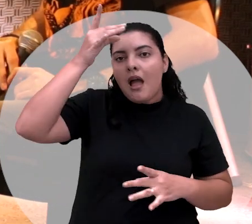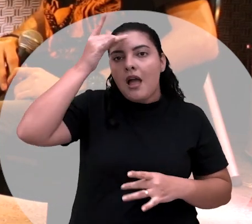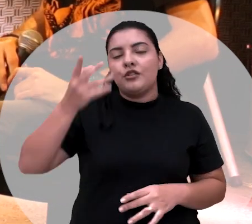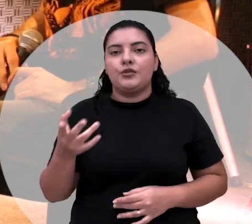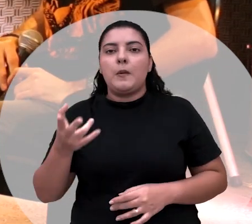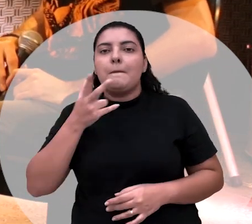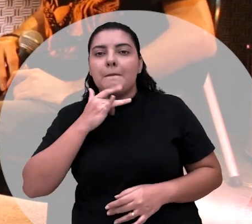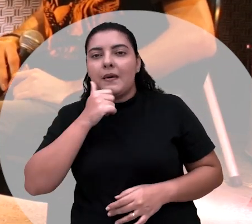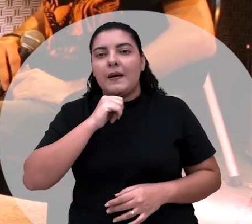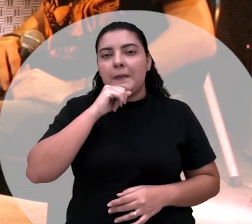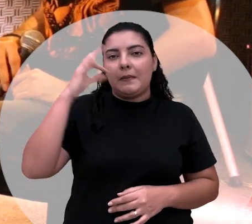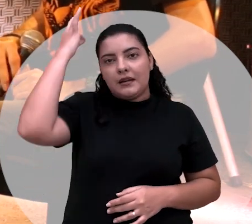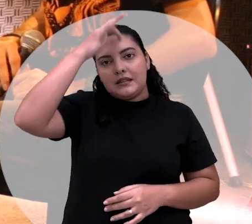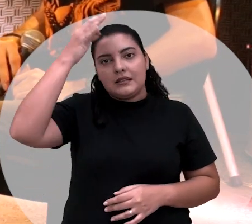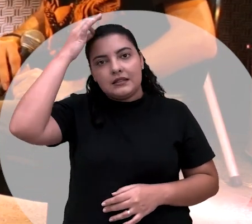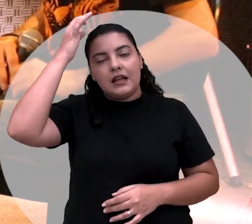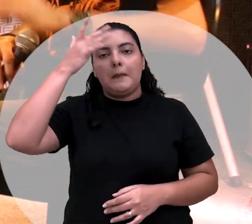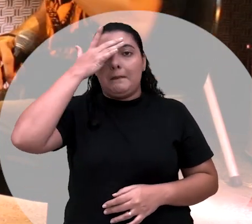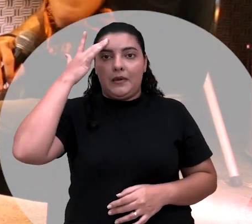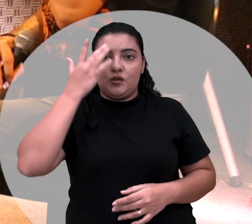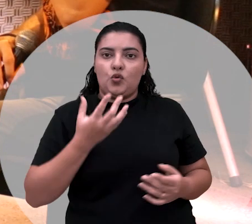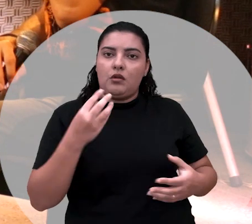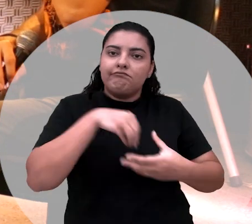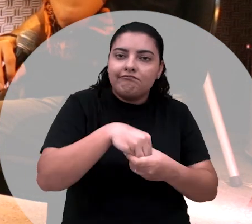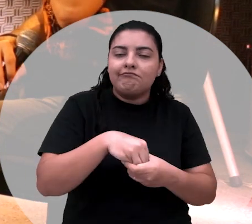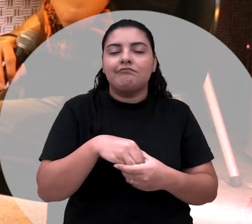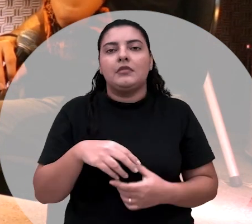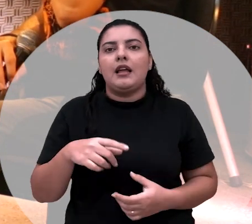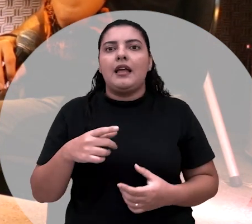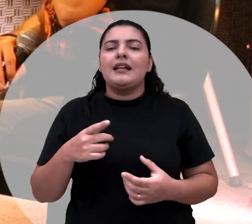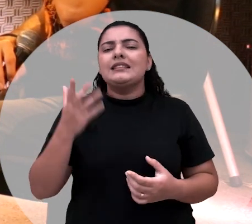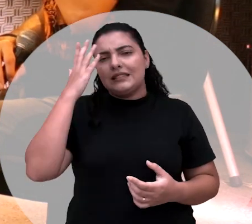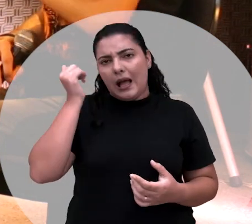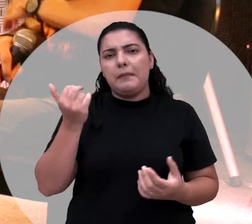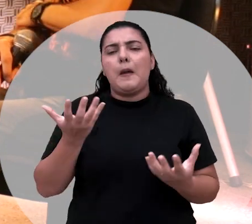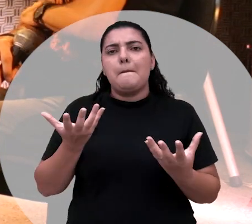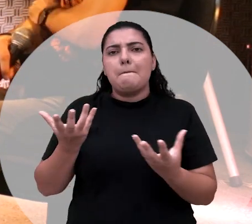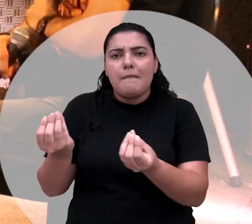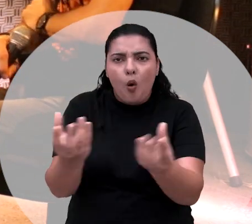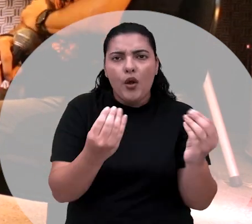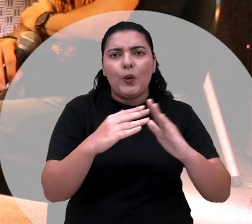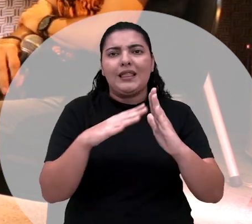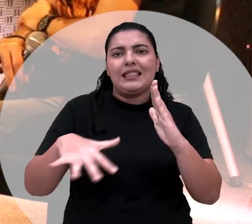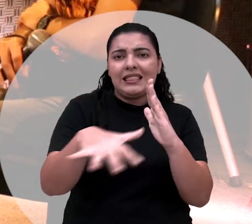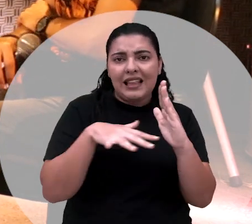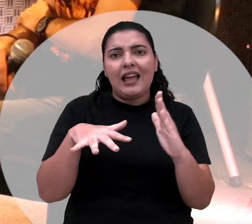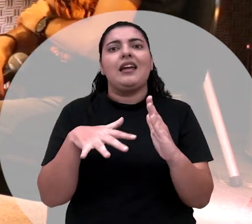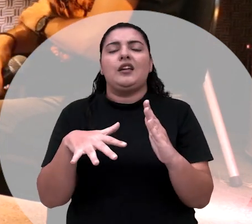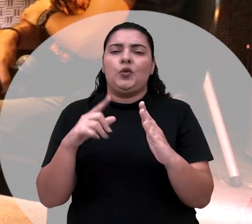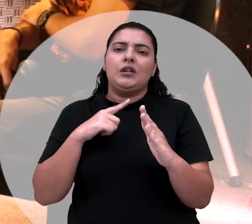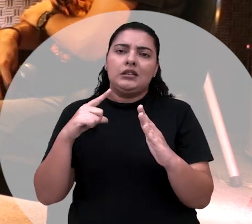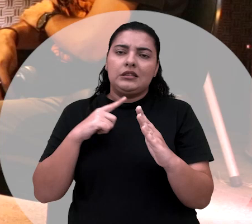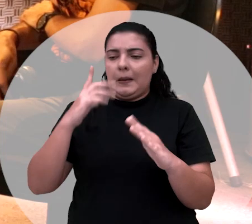do pai, da mãe de santo, dos desenvolventes? A gente sabe que tem muitos terreiros, tem muitos trabalhos, e trabalhos,